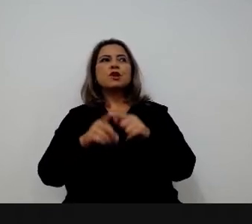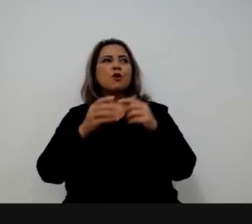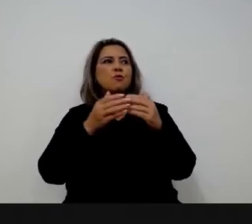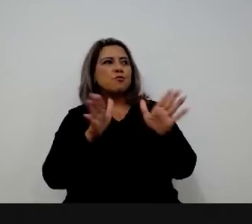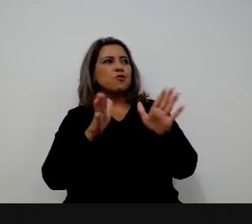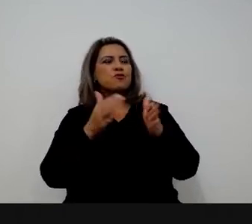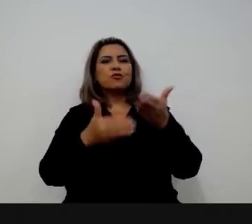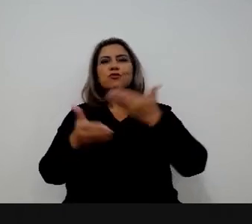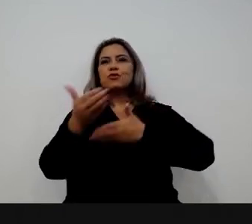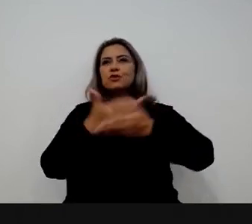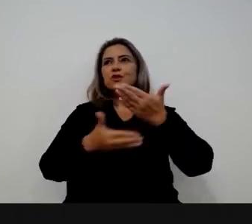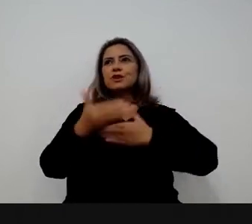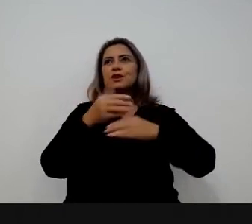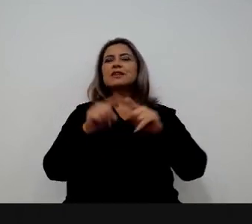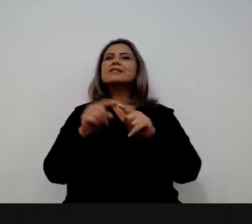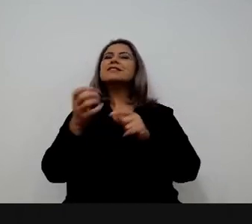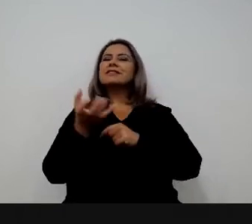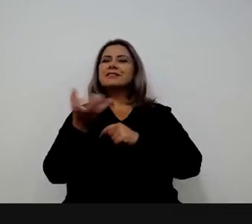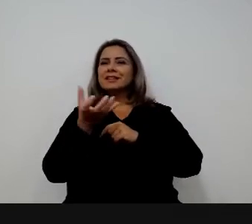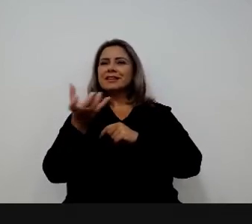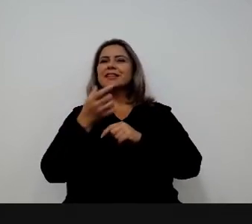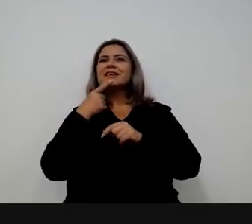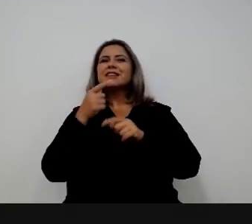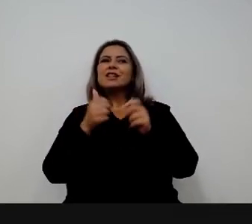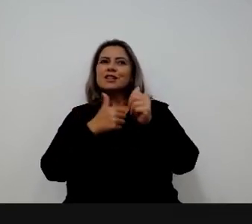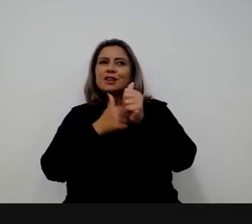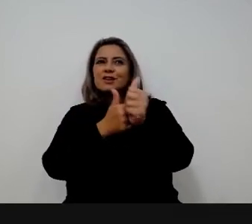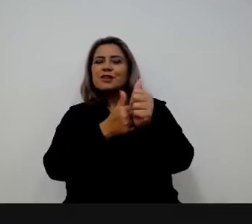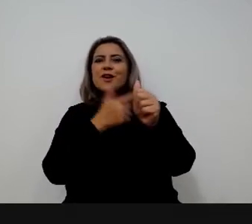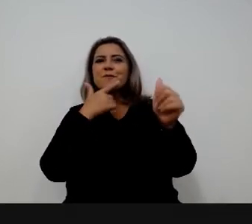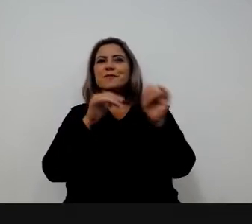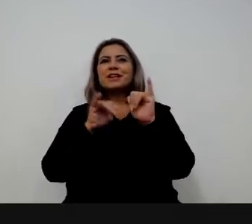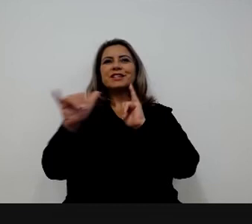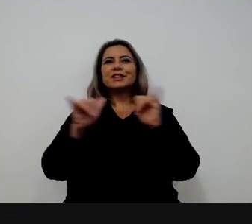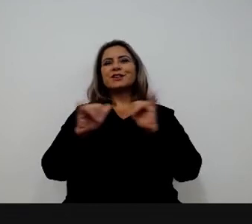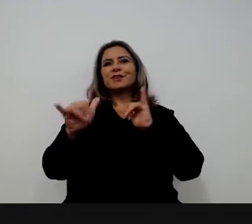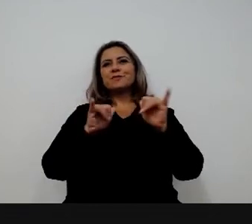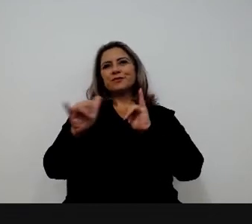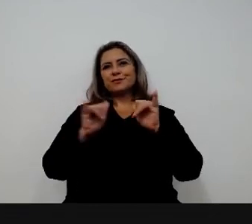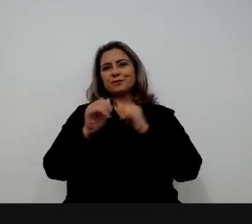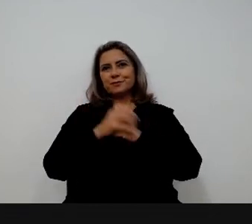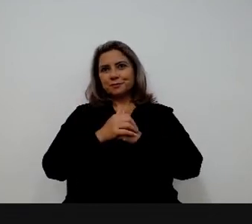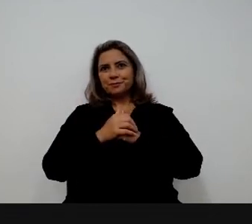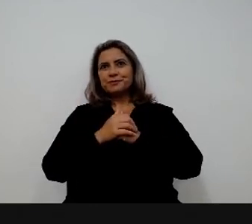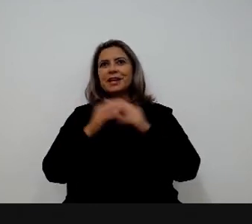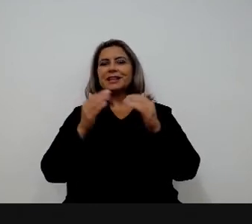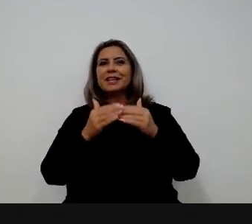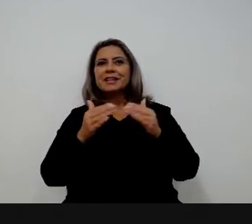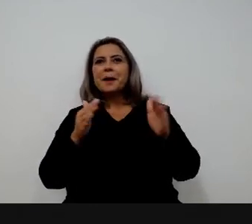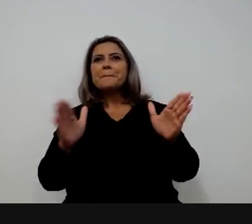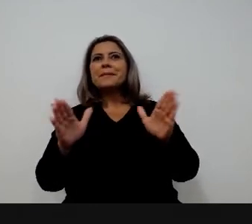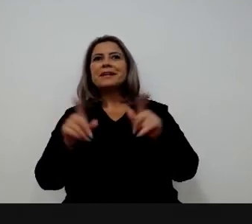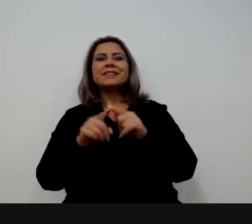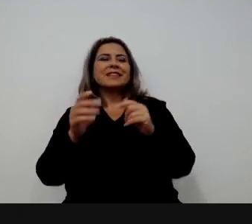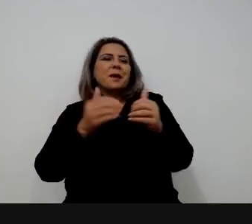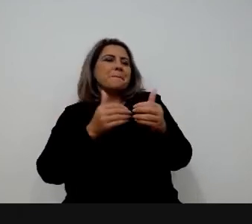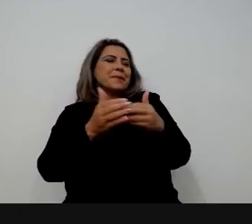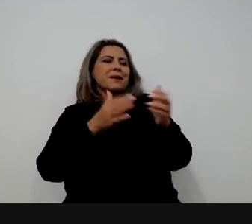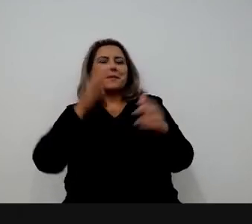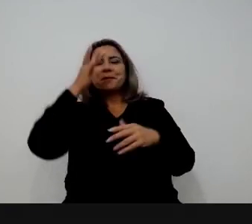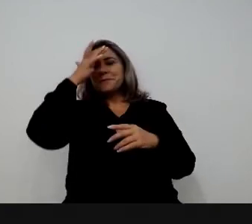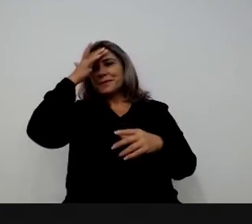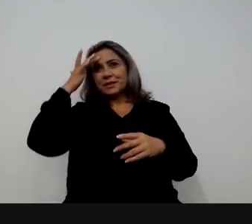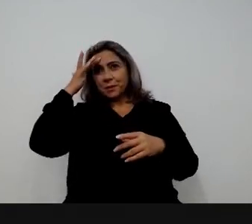aberta, a escola virtual, se vocês quiserem, tem uma trilha ali que é só de transformação digital também e é aberta para qualquer